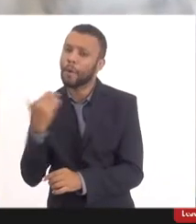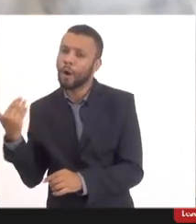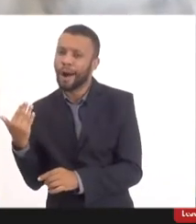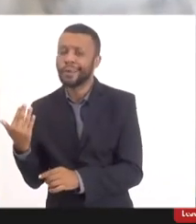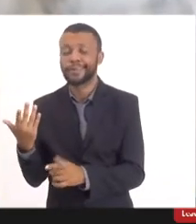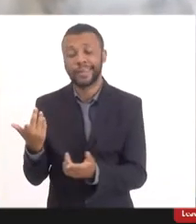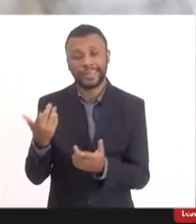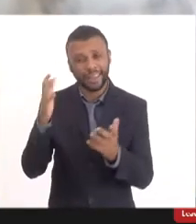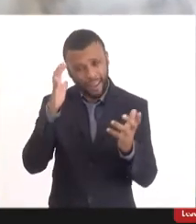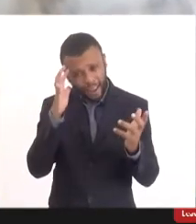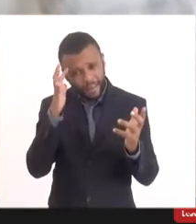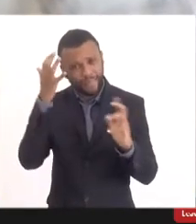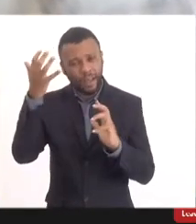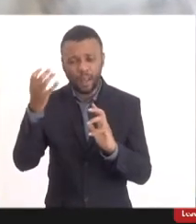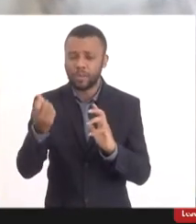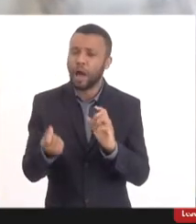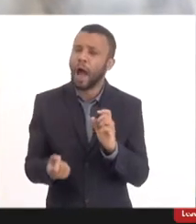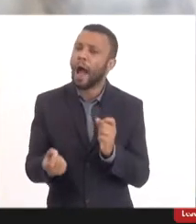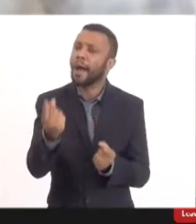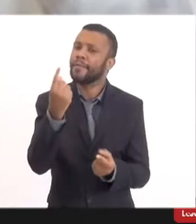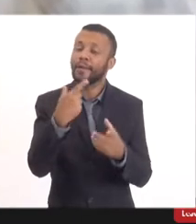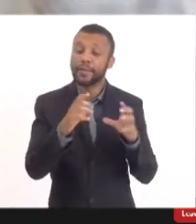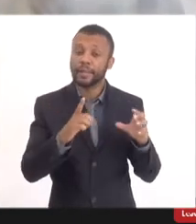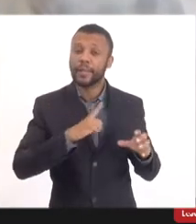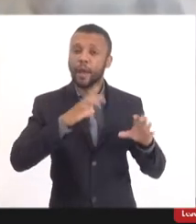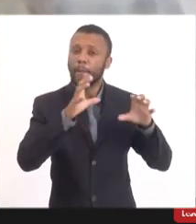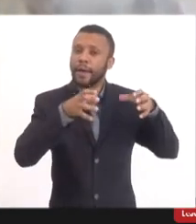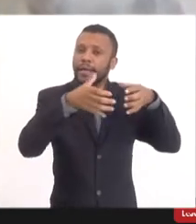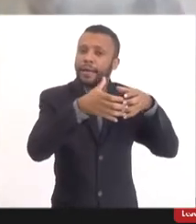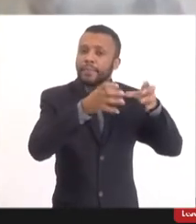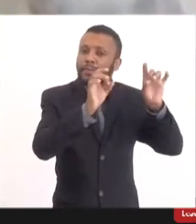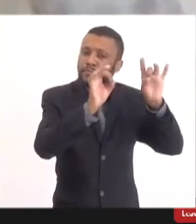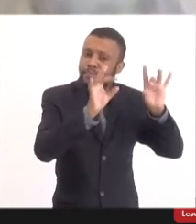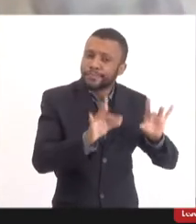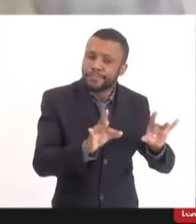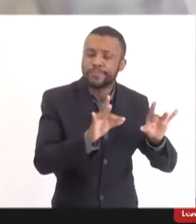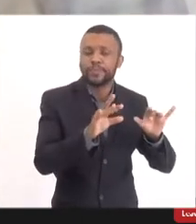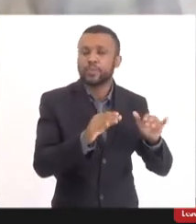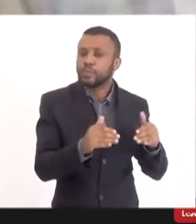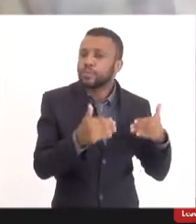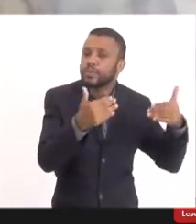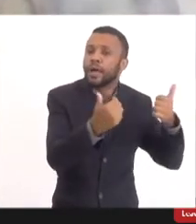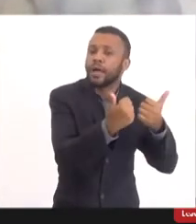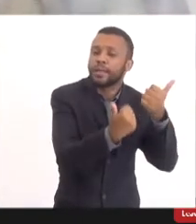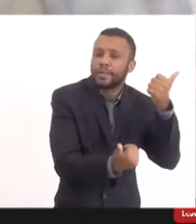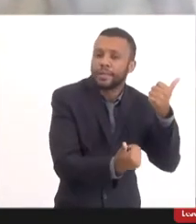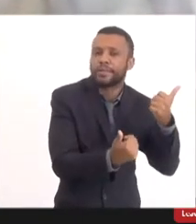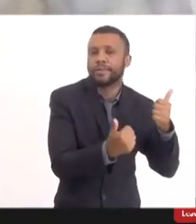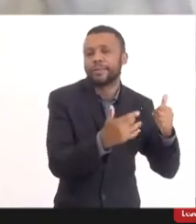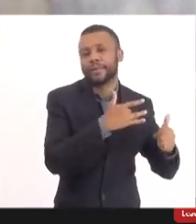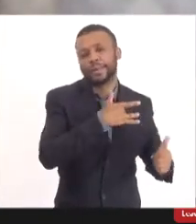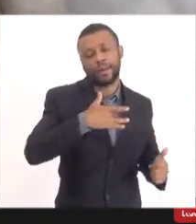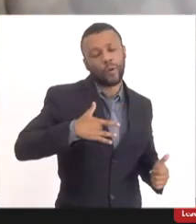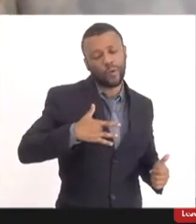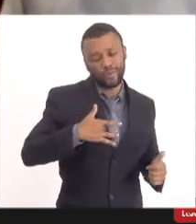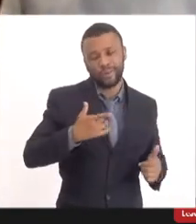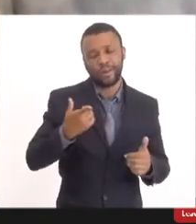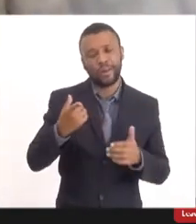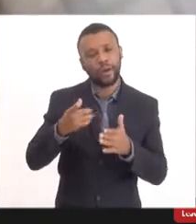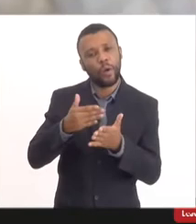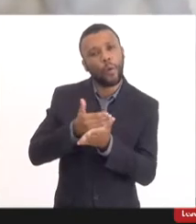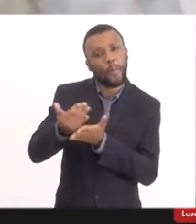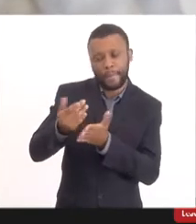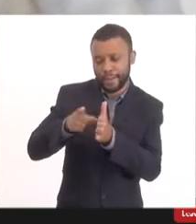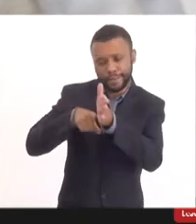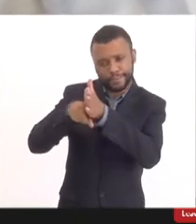por uma equipe de especialistas do Ministério da Saúde. nenhuma investigação, principalmente quando se chega